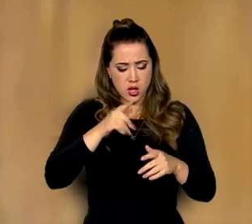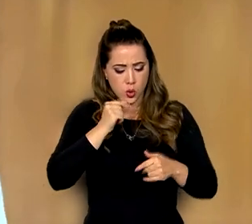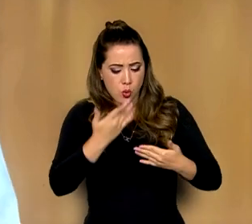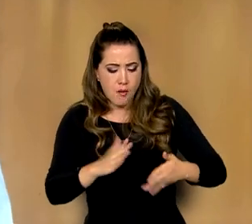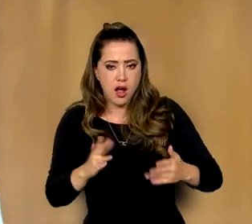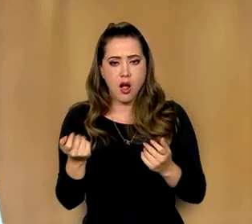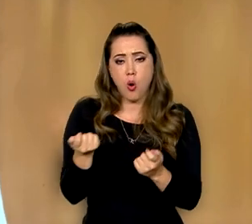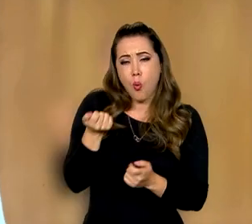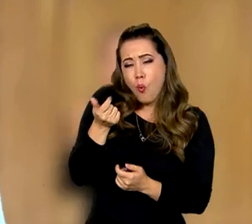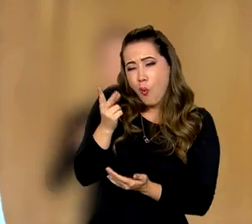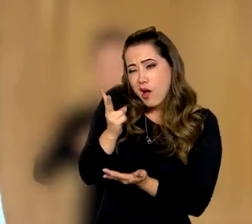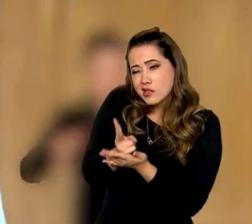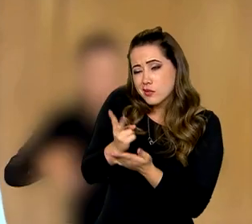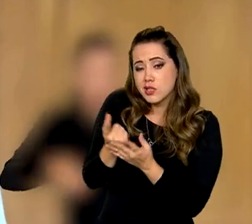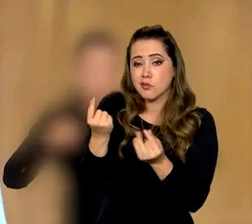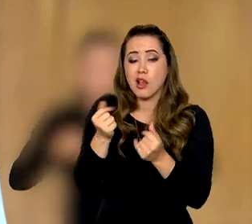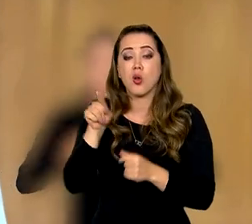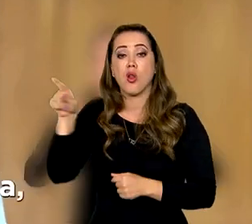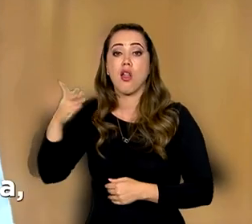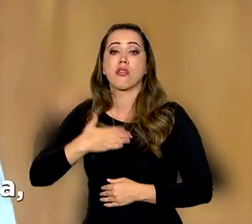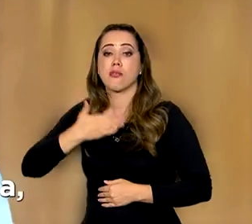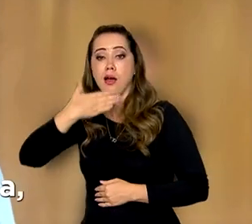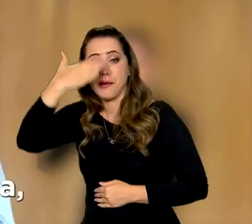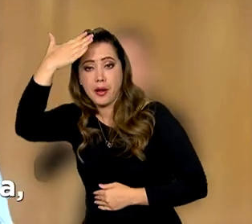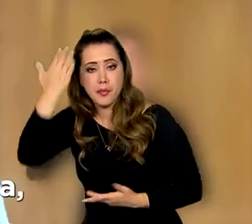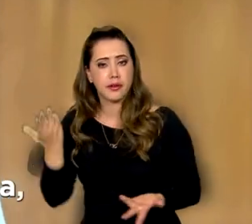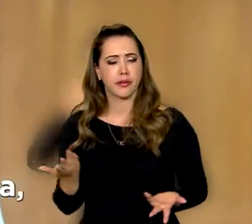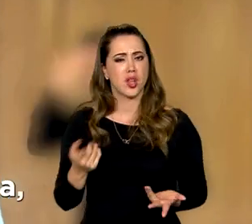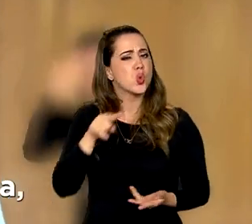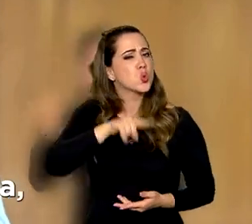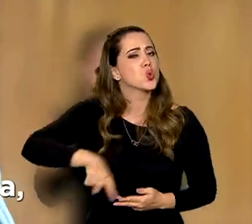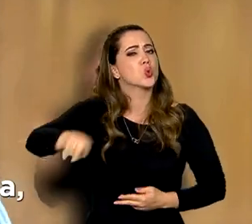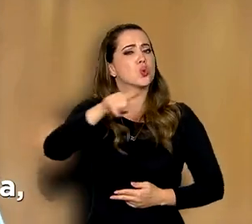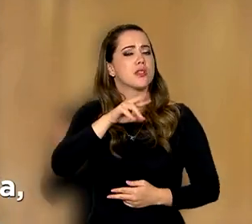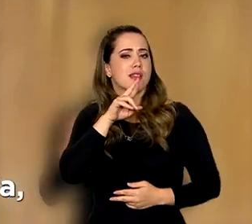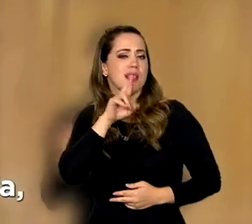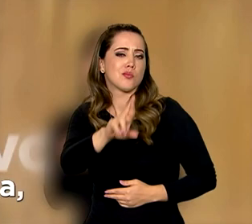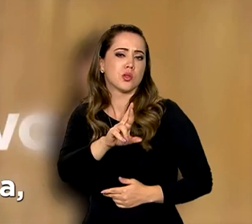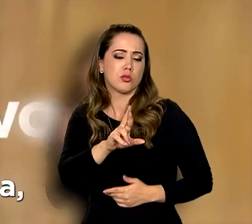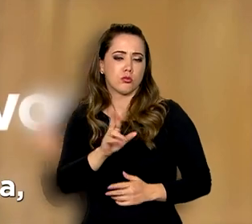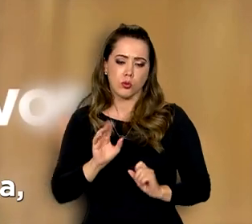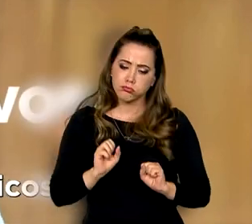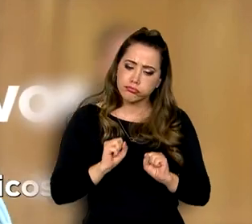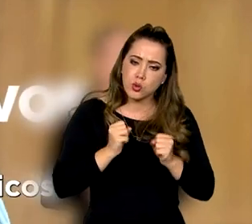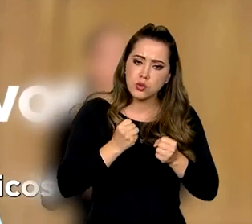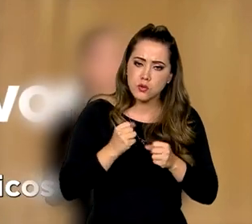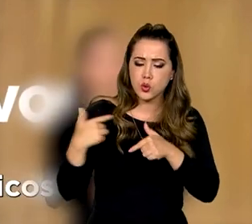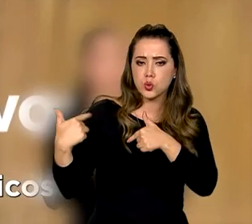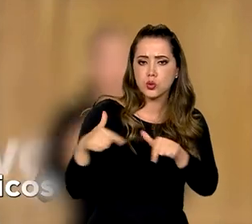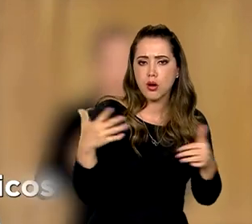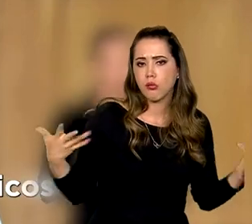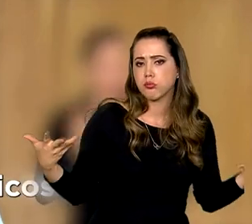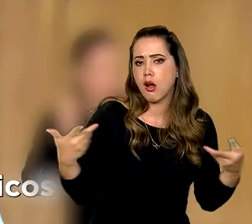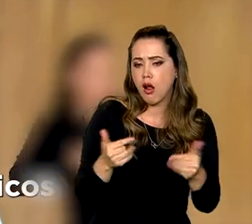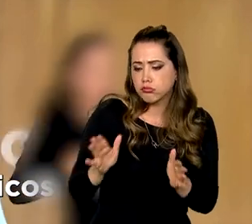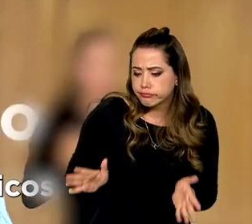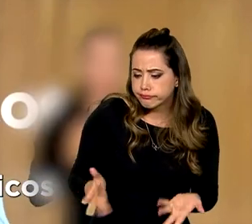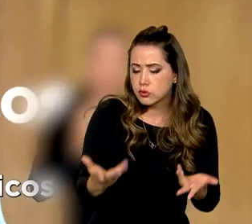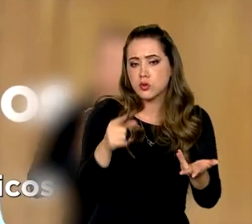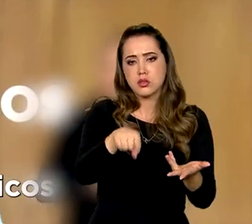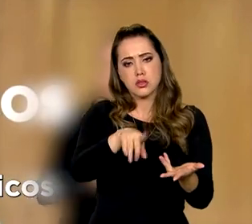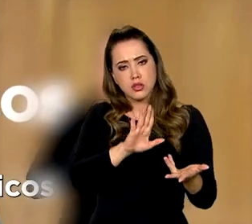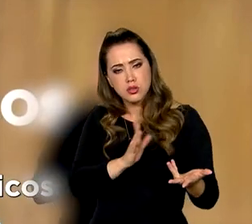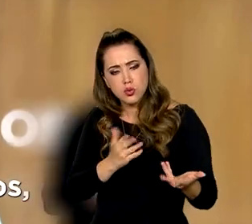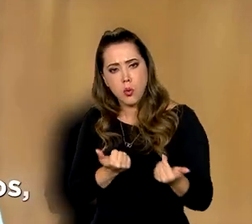preço do barril do petróleo na Arapa Saudita. Tudo isso resultado da competência, dos incentivos e dos